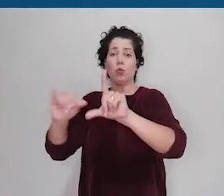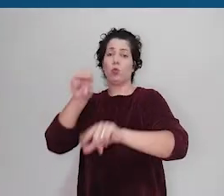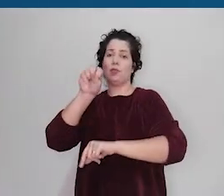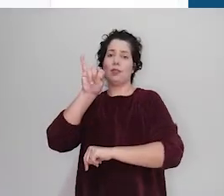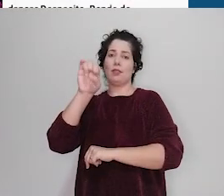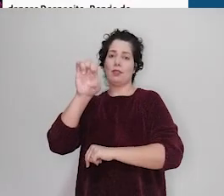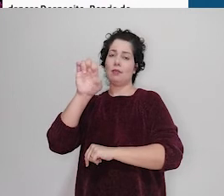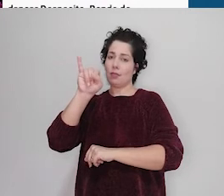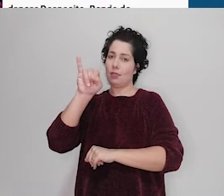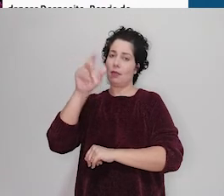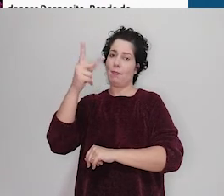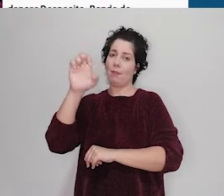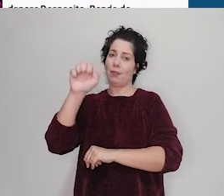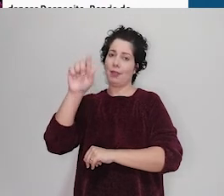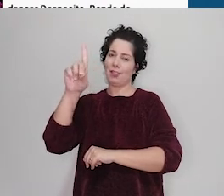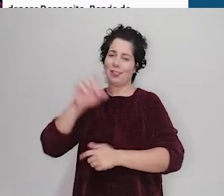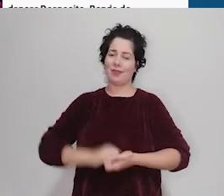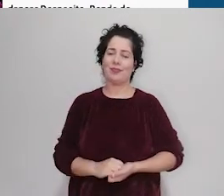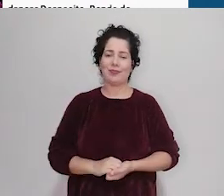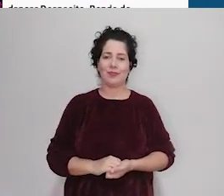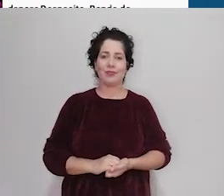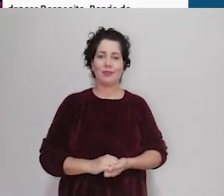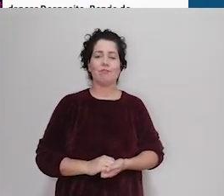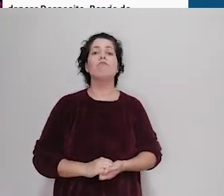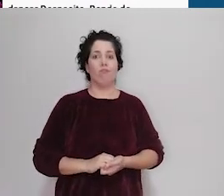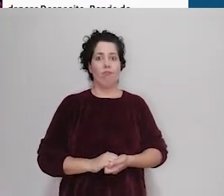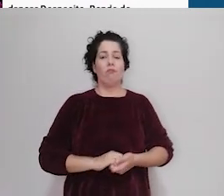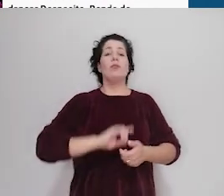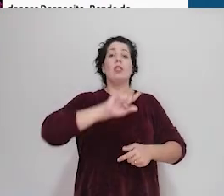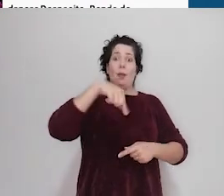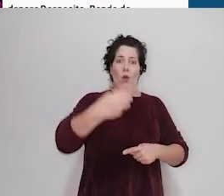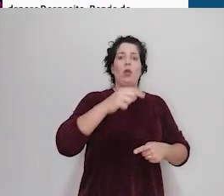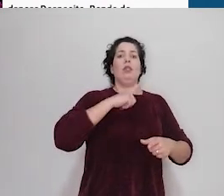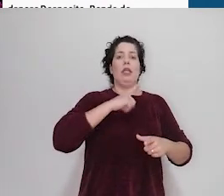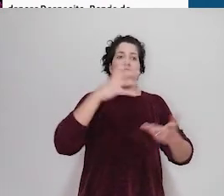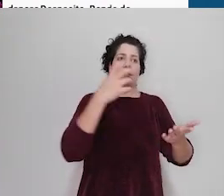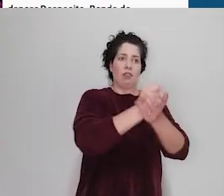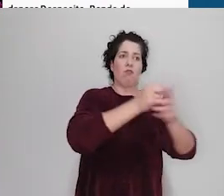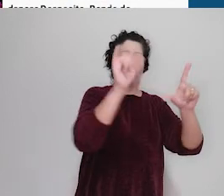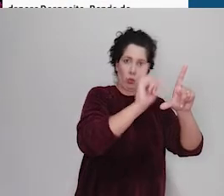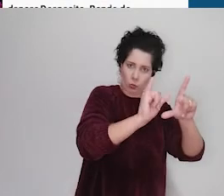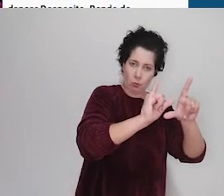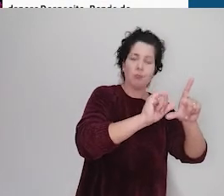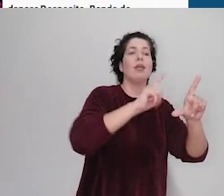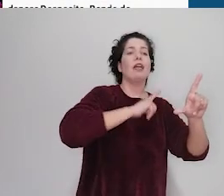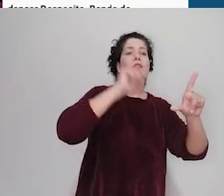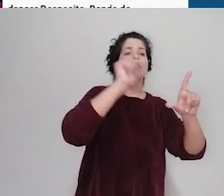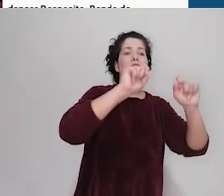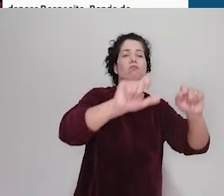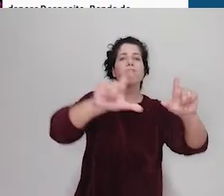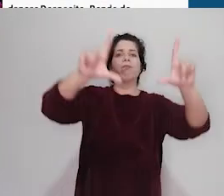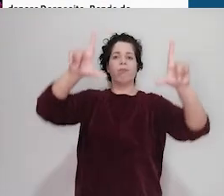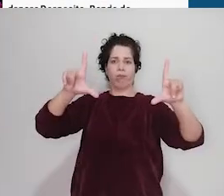YouTube. Em seguida, você deve abrir o vídeo no YouTube Copiar o endereço na